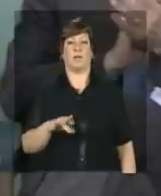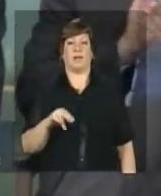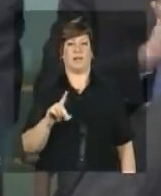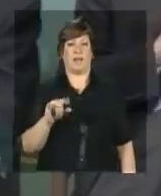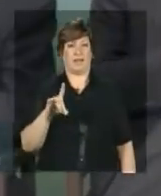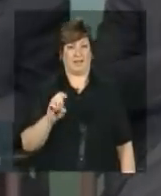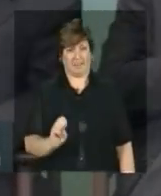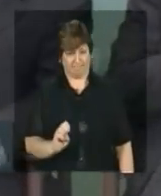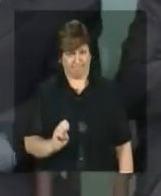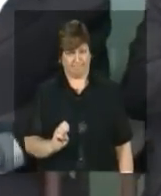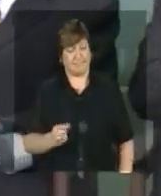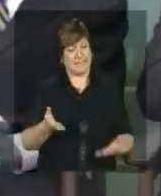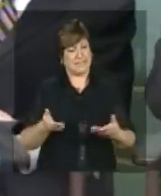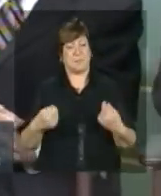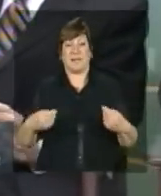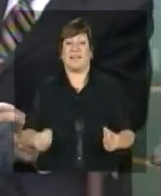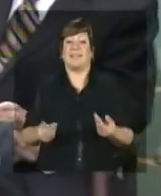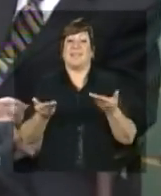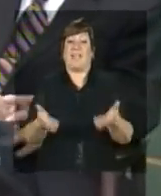oportunidade